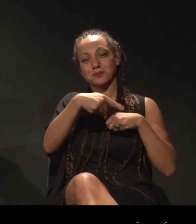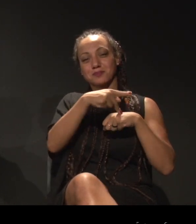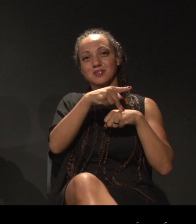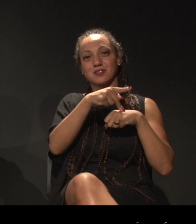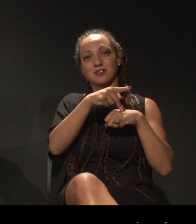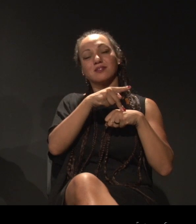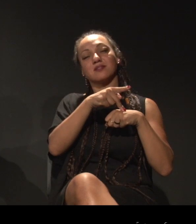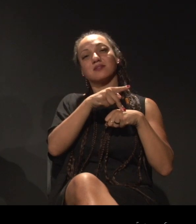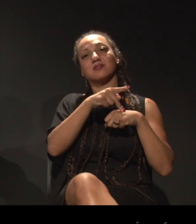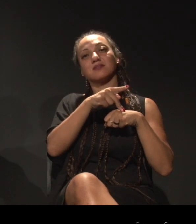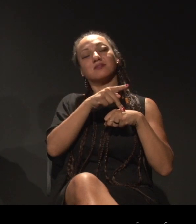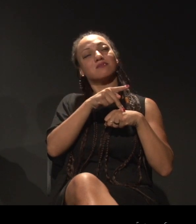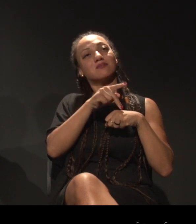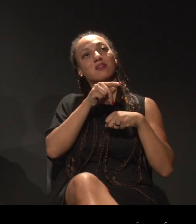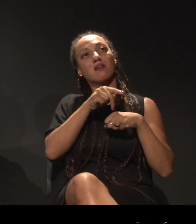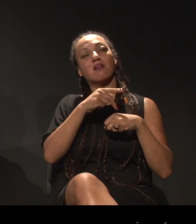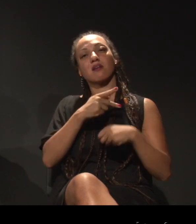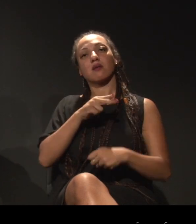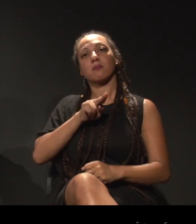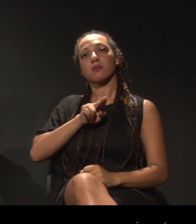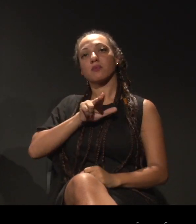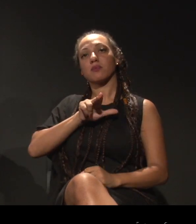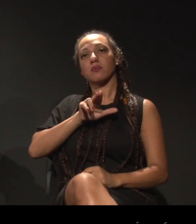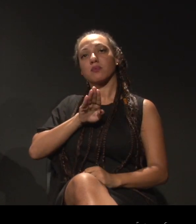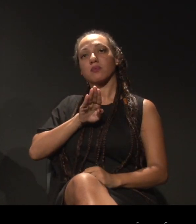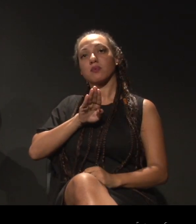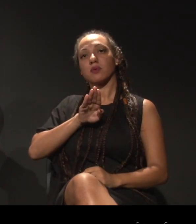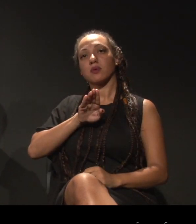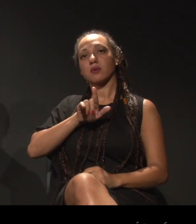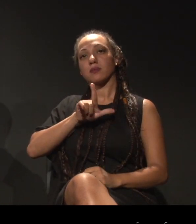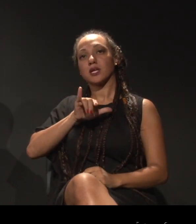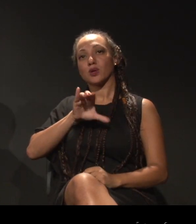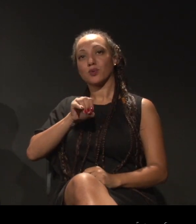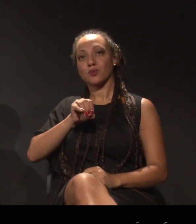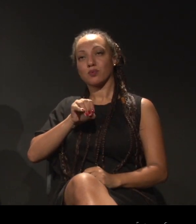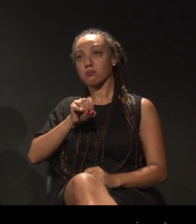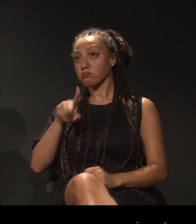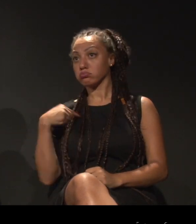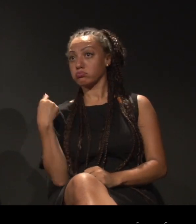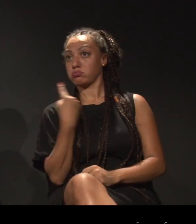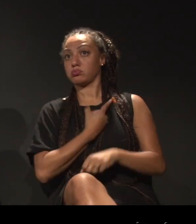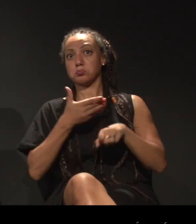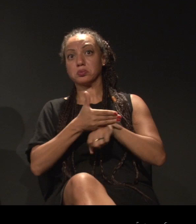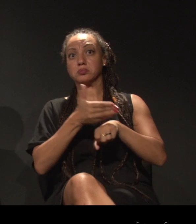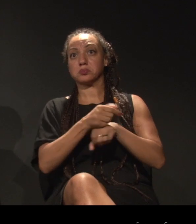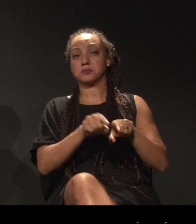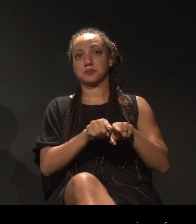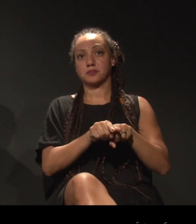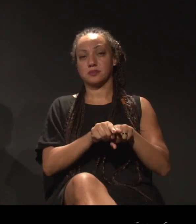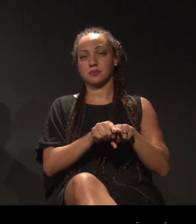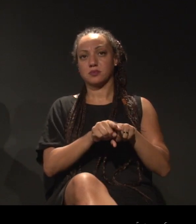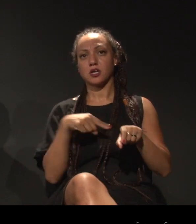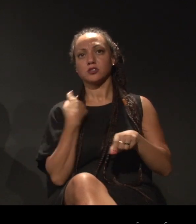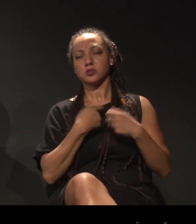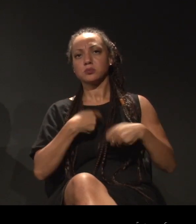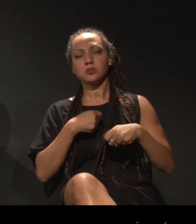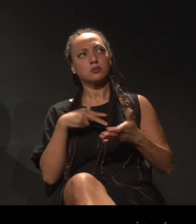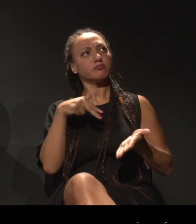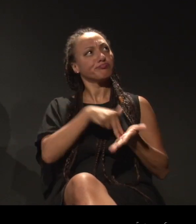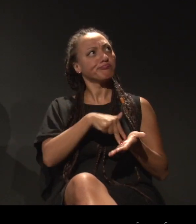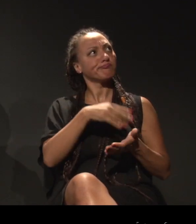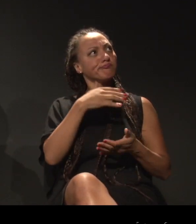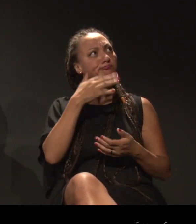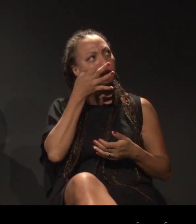públicos e nenhum de nós deve se excluir disso. A gente tem que estar presente, tem que estar